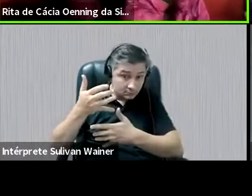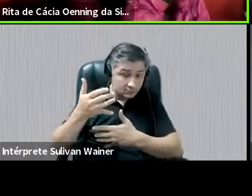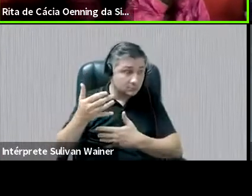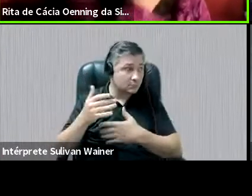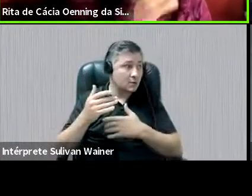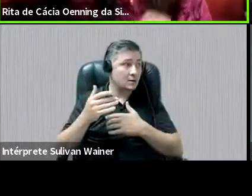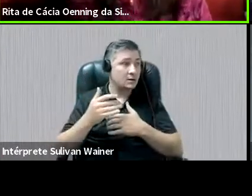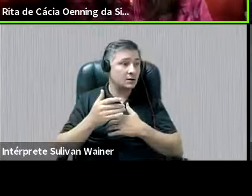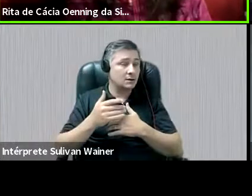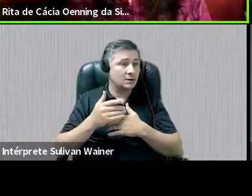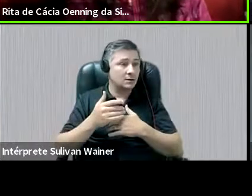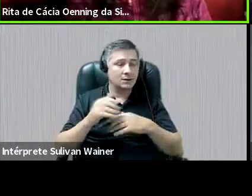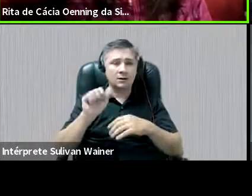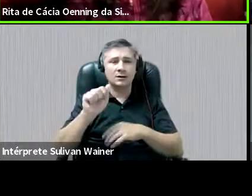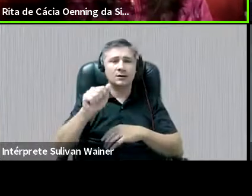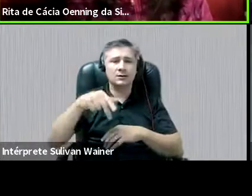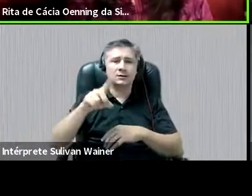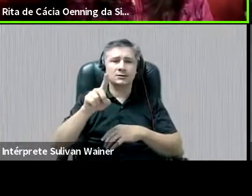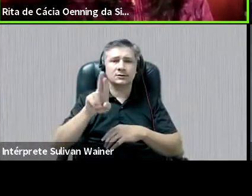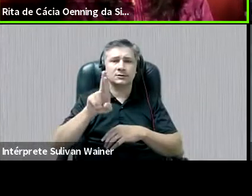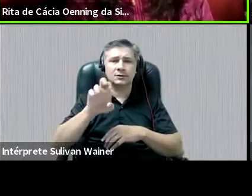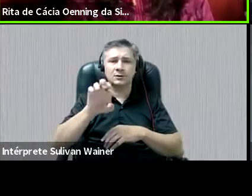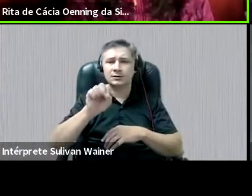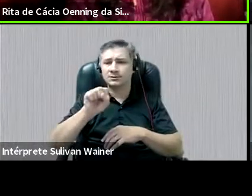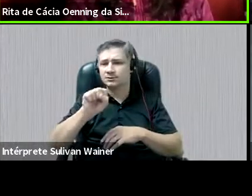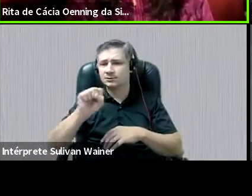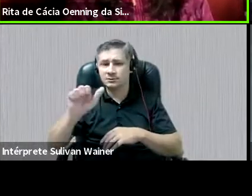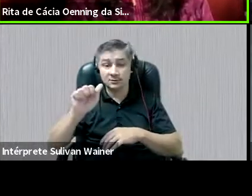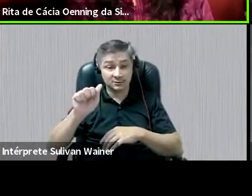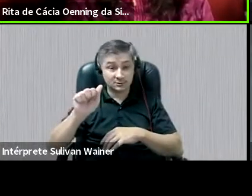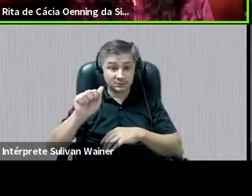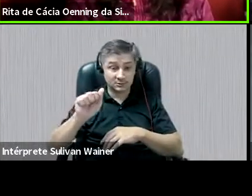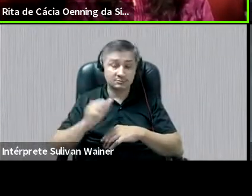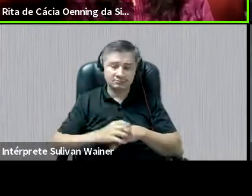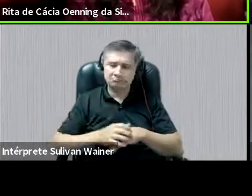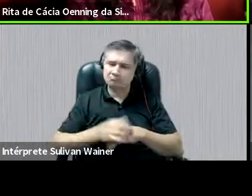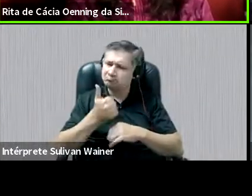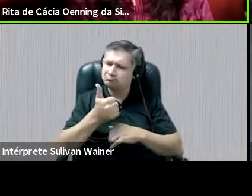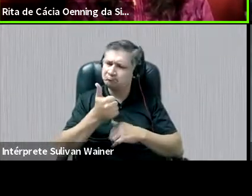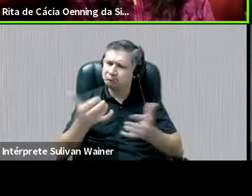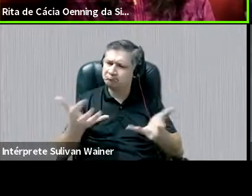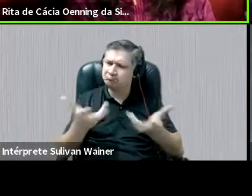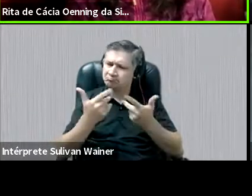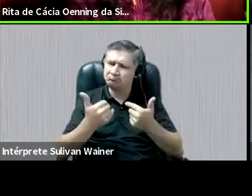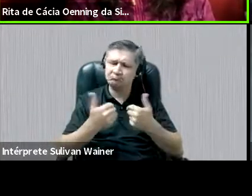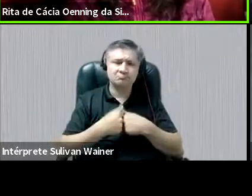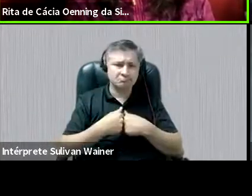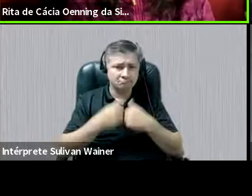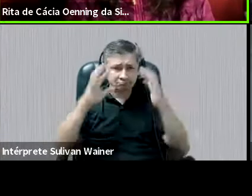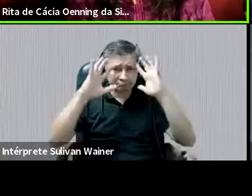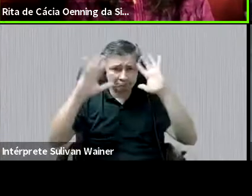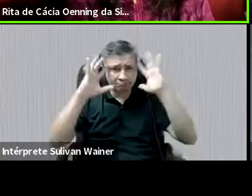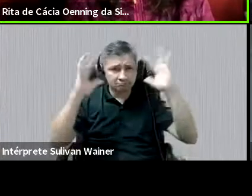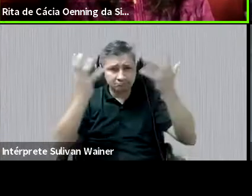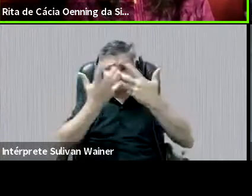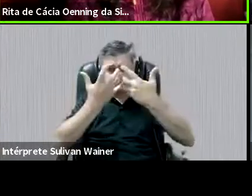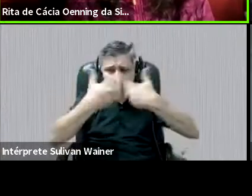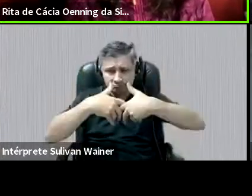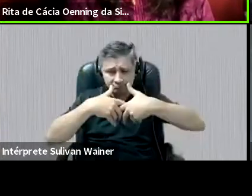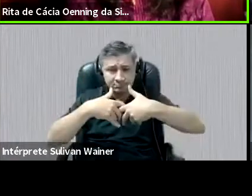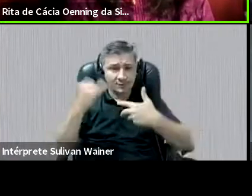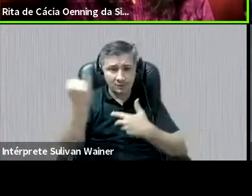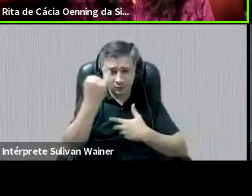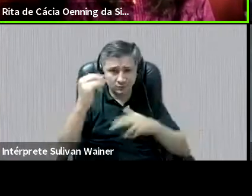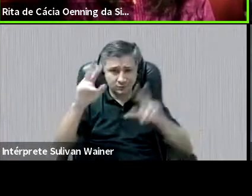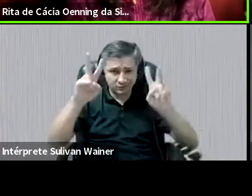de Andressa Costa, para todos, excelentes reflexões, se queremos sensibilizar as pessoas para essas reflexões acerca do